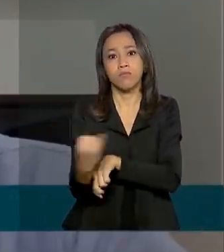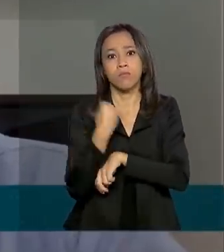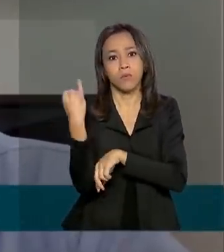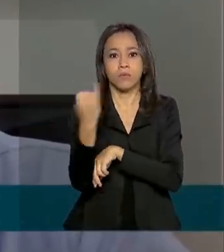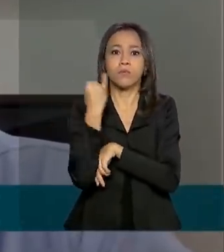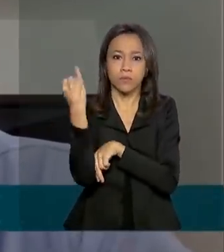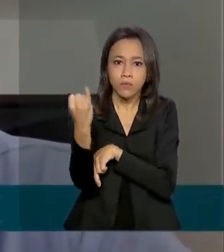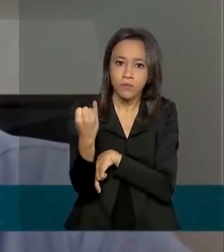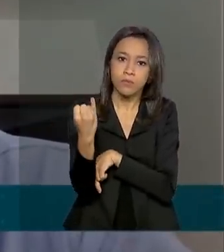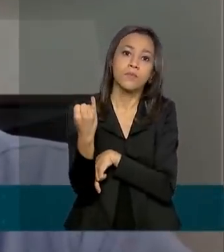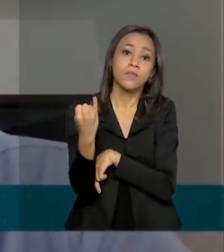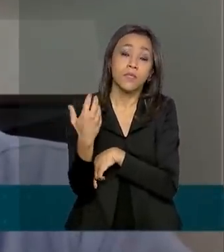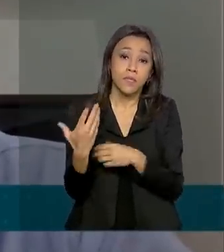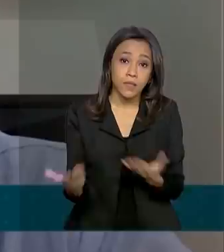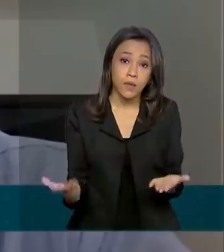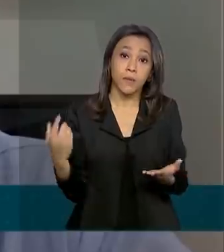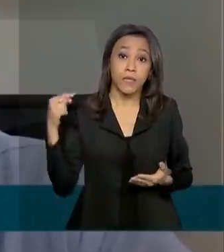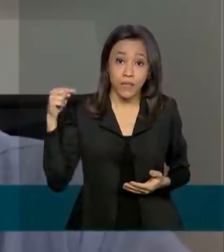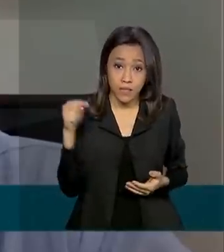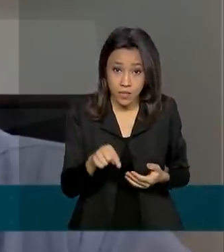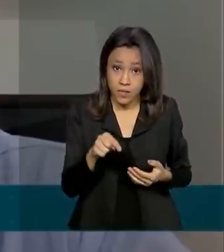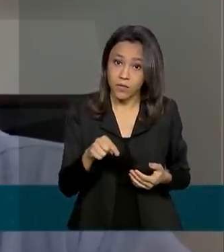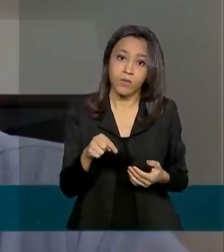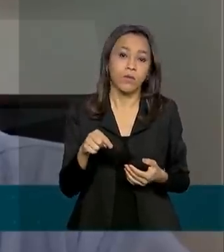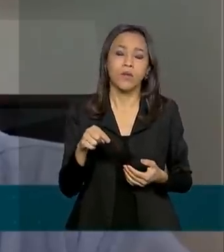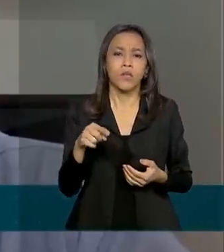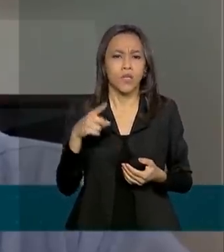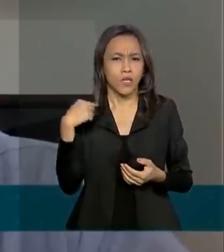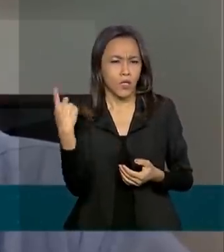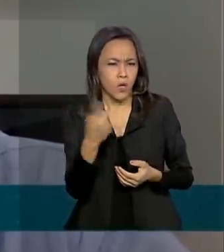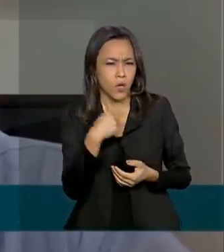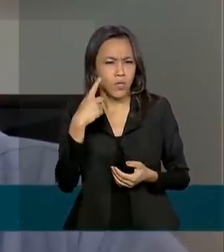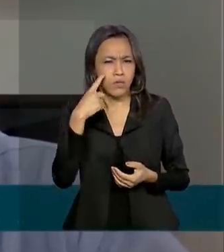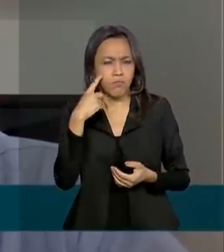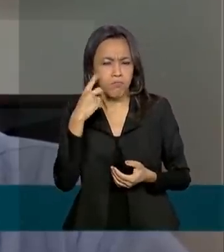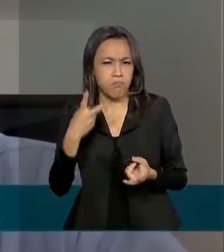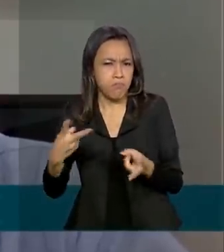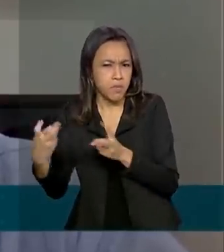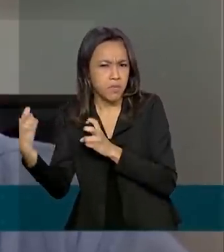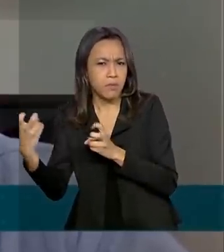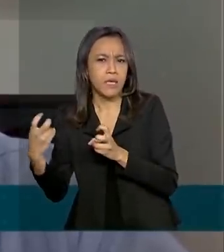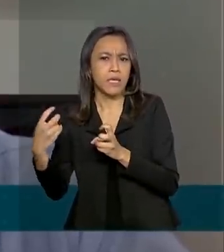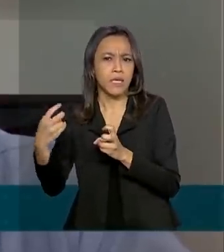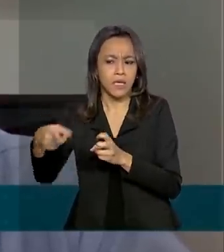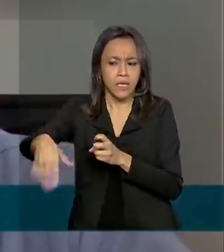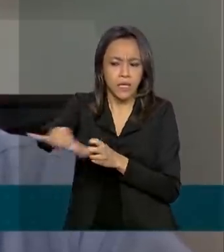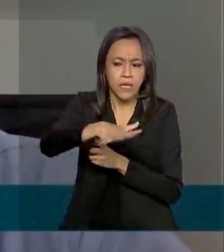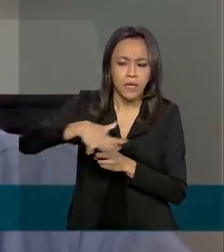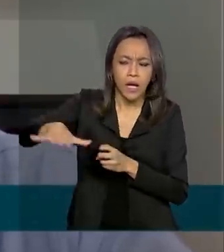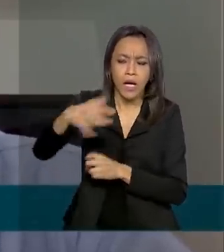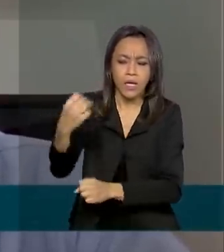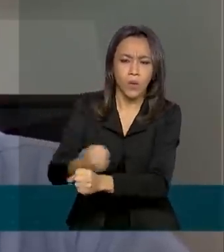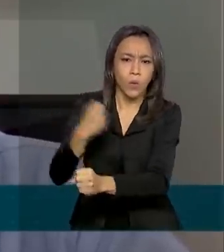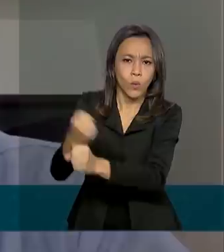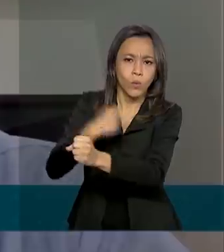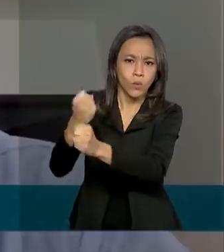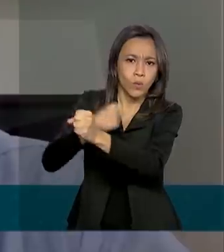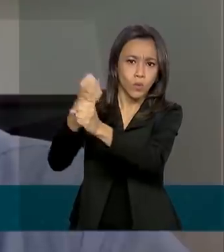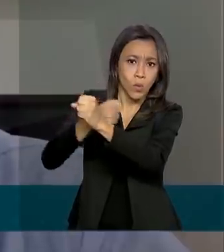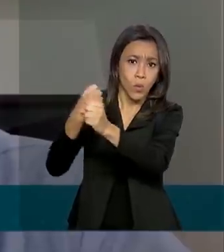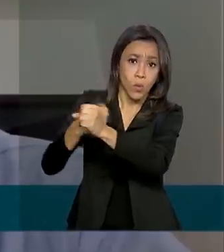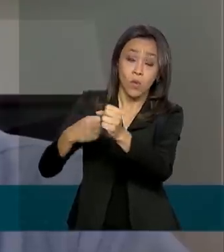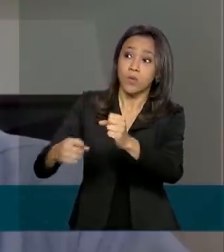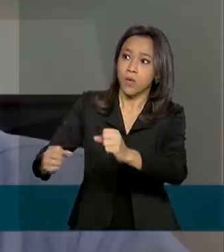obras. Então, esse comportamento que nós temos visto no Caged, onde a construção tem sido destacada pela menor perda de